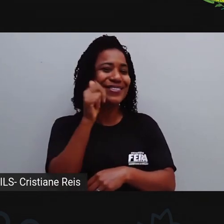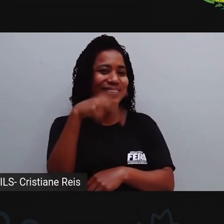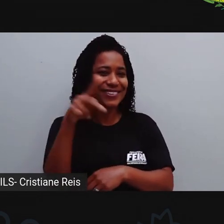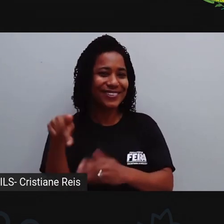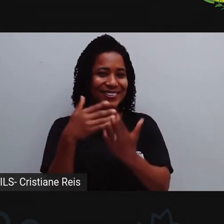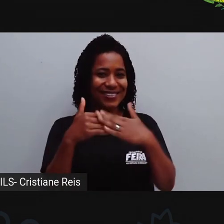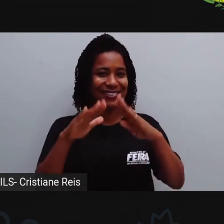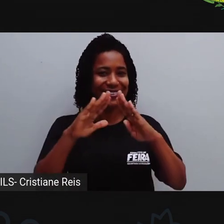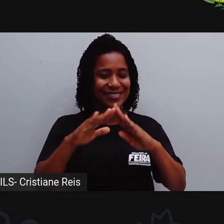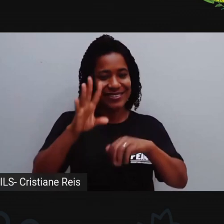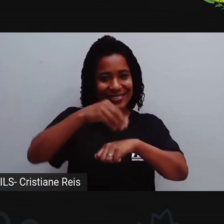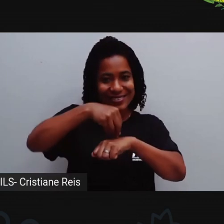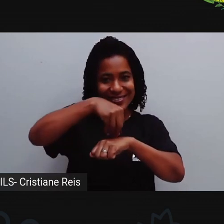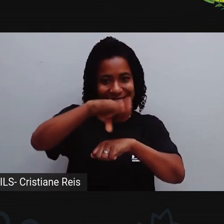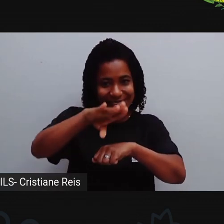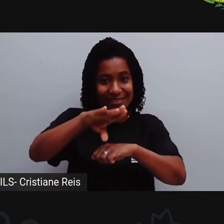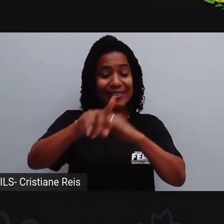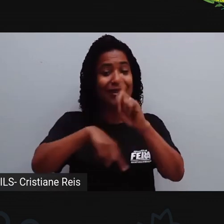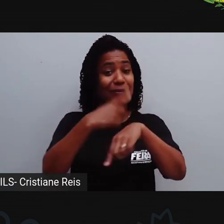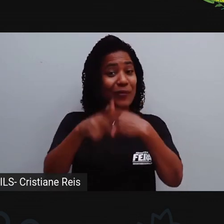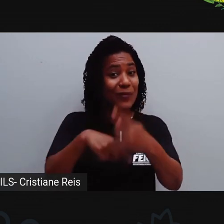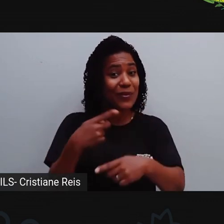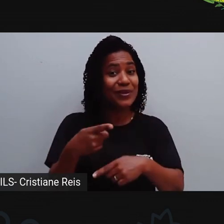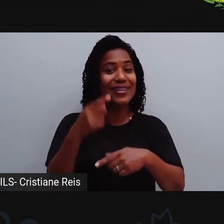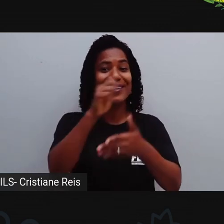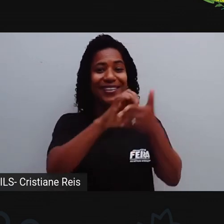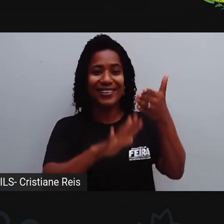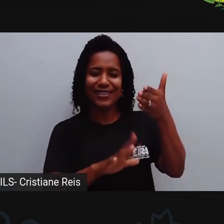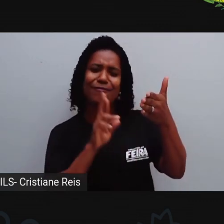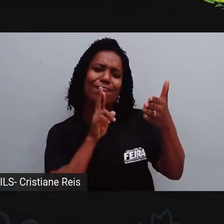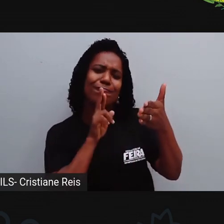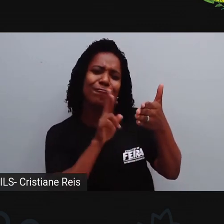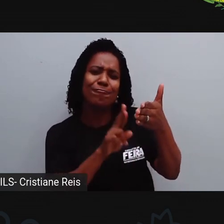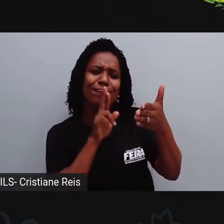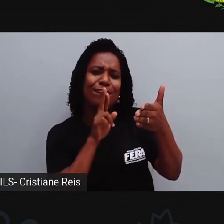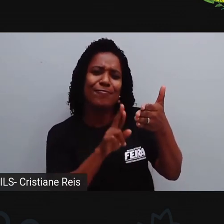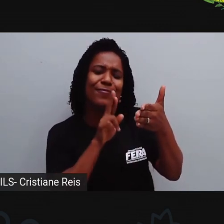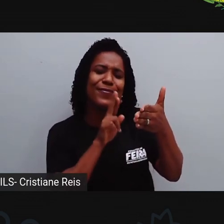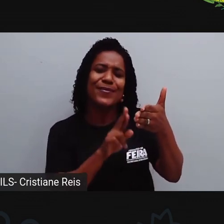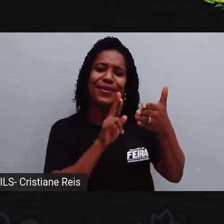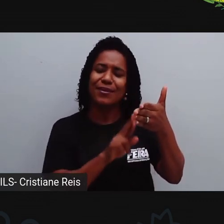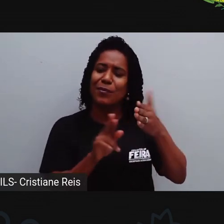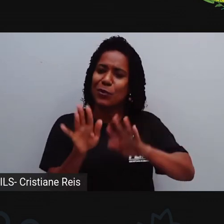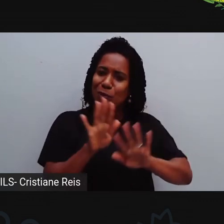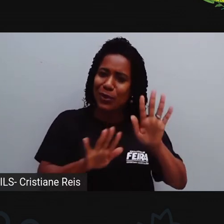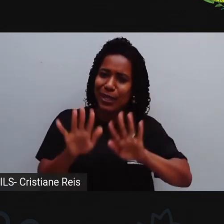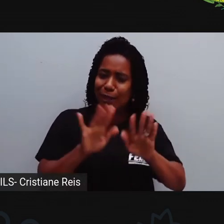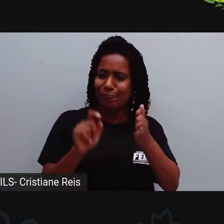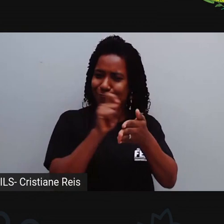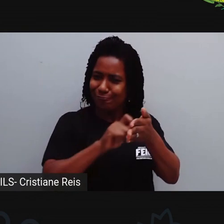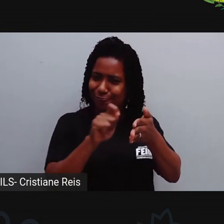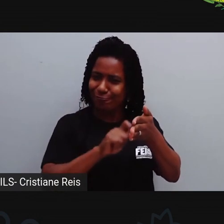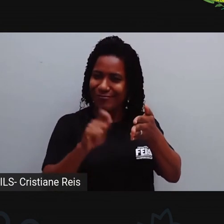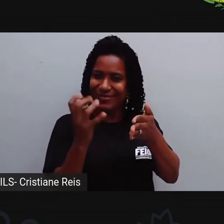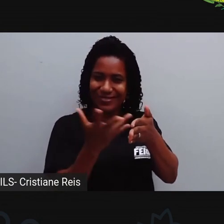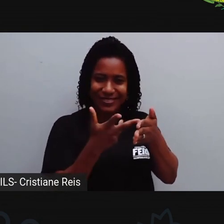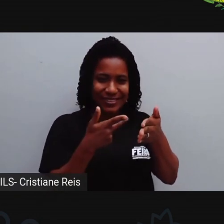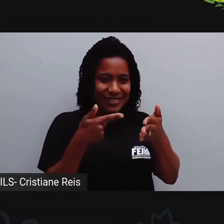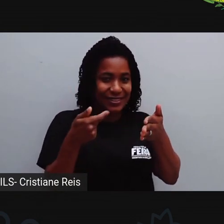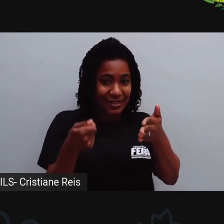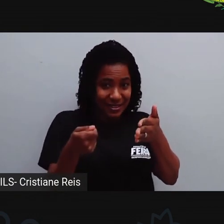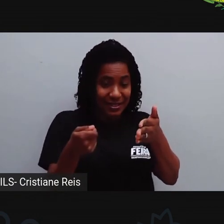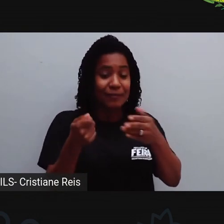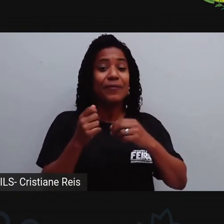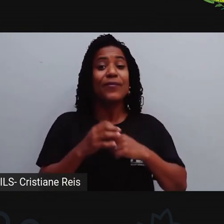professora, responder as atividades com muito cuidado, com muito carinho, com muito capricho. Caso vocês tenham alguma